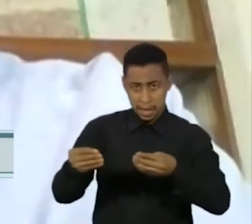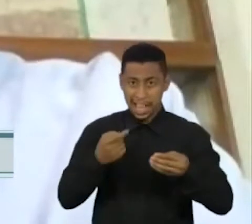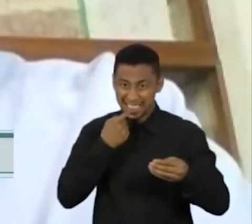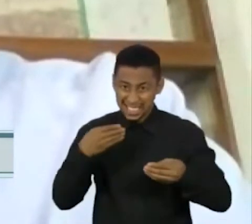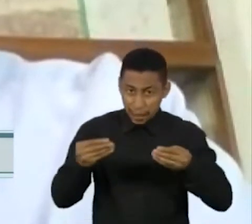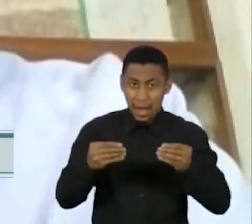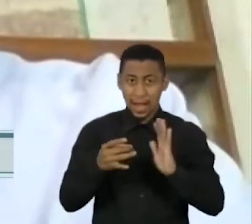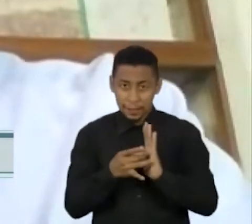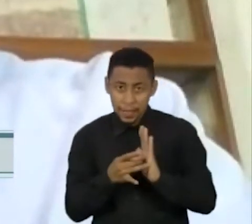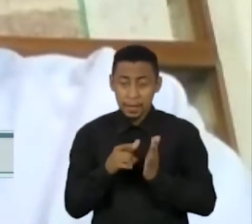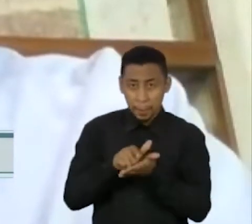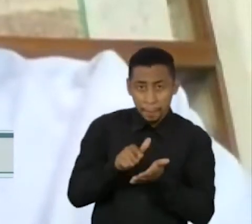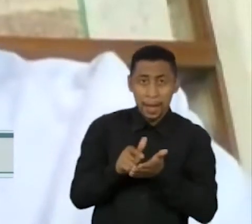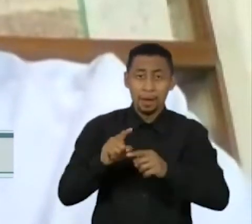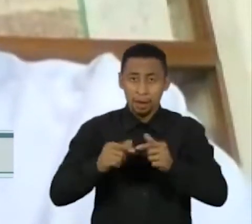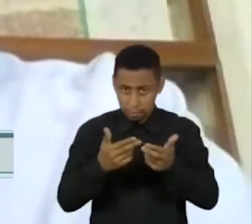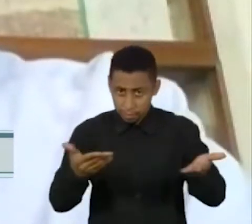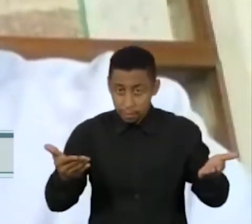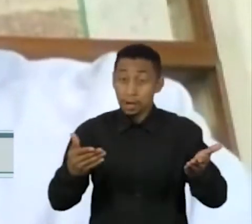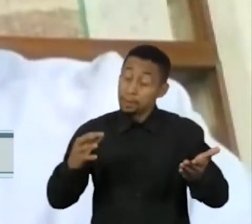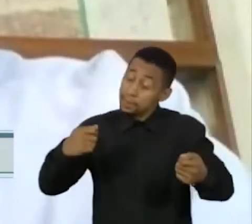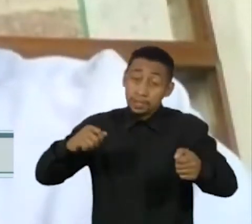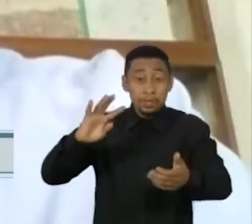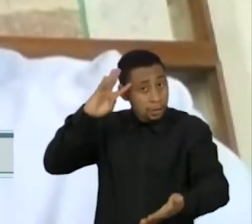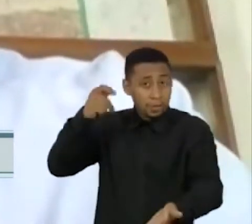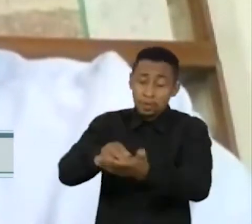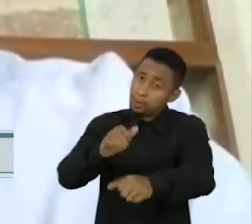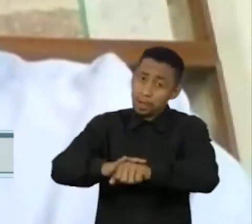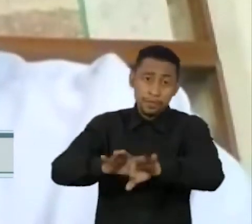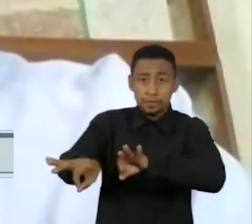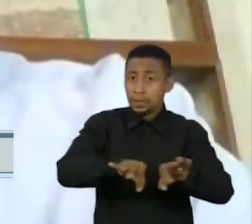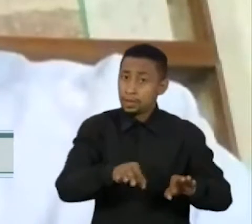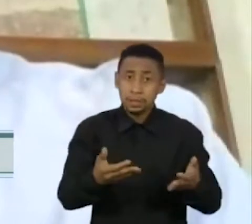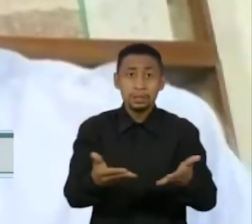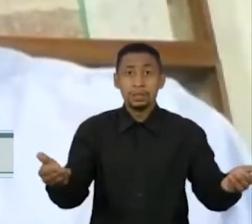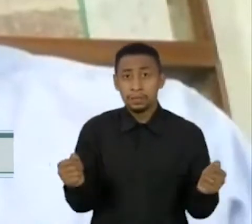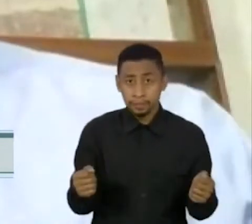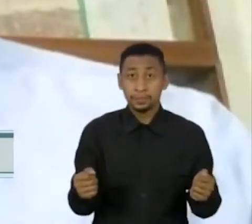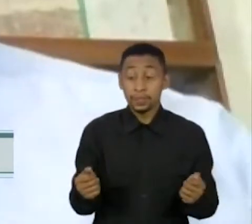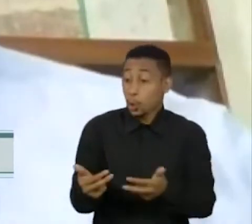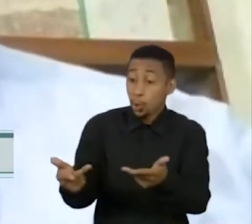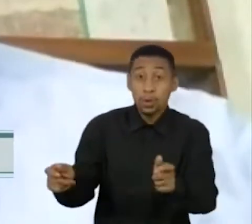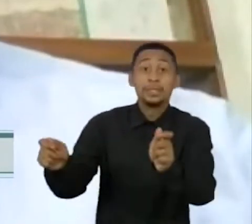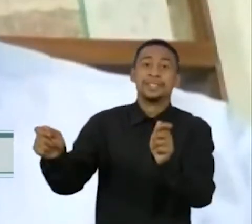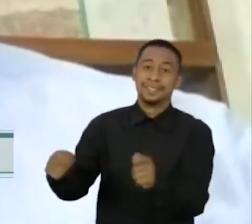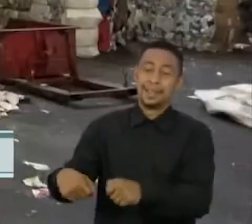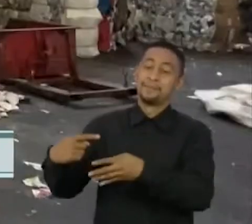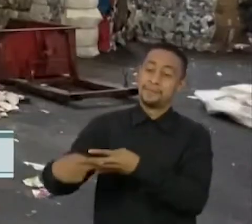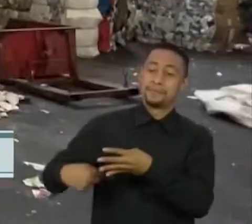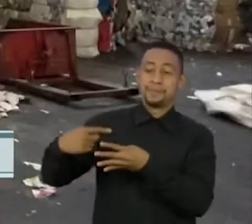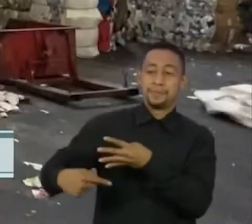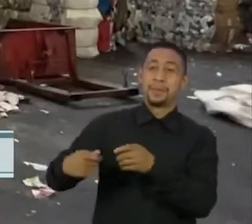engajem nesse processo de uma forma definitiva e então produzam aquilo que sabem que vão poder